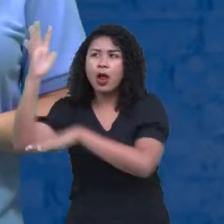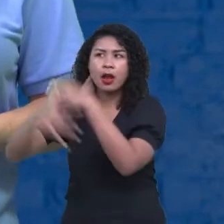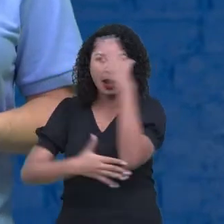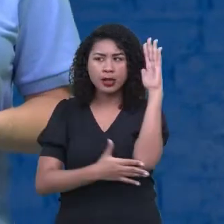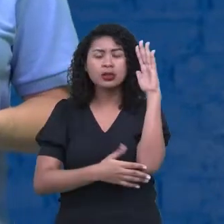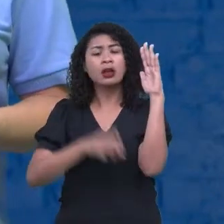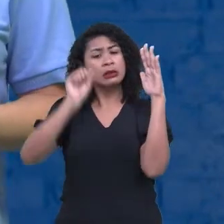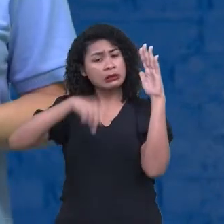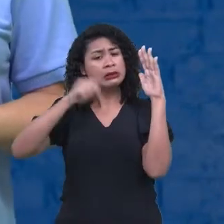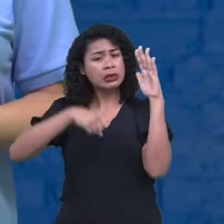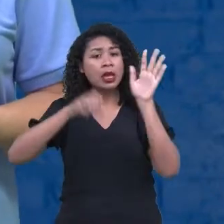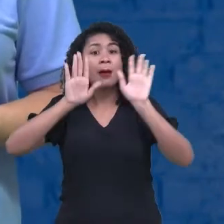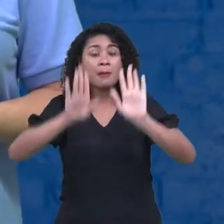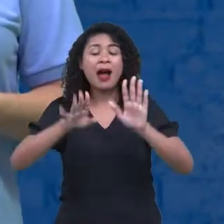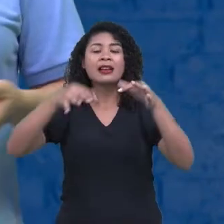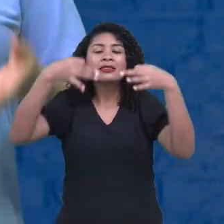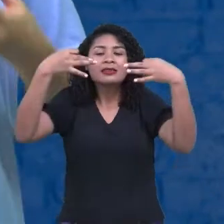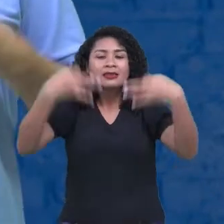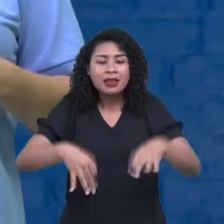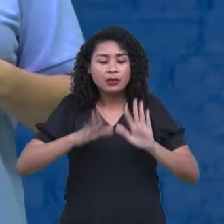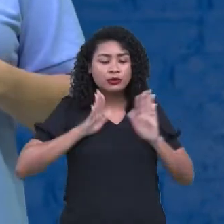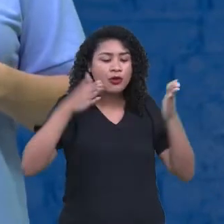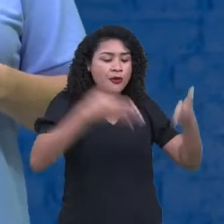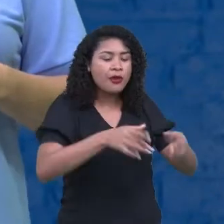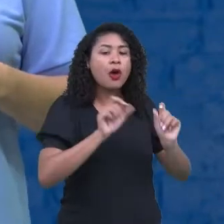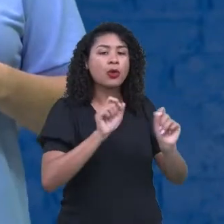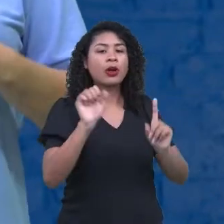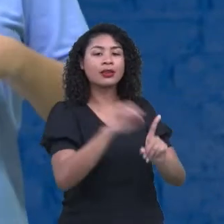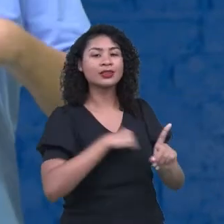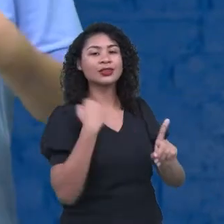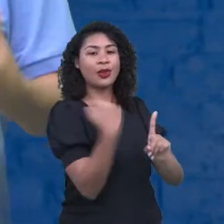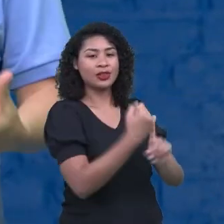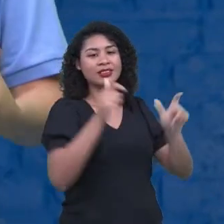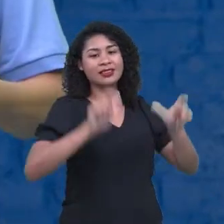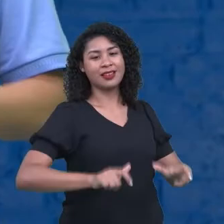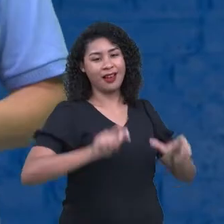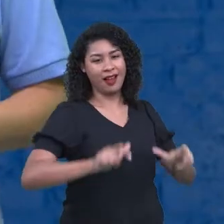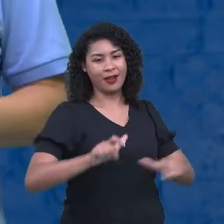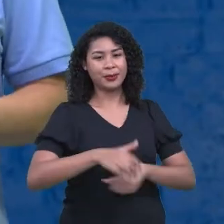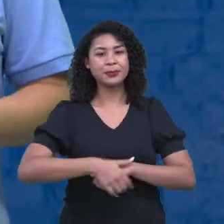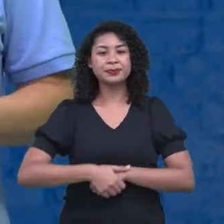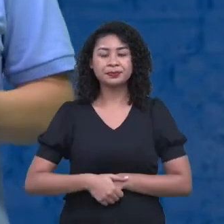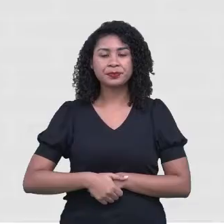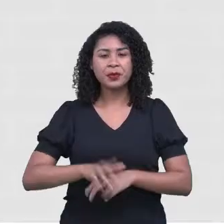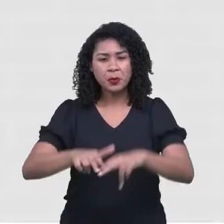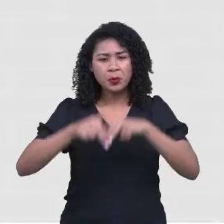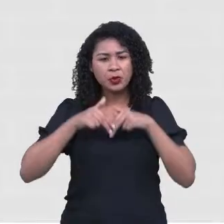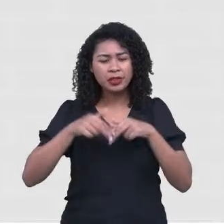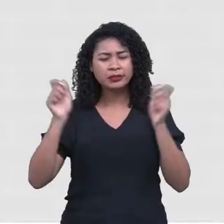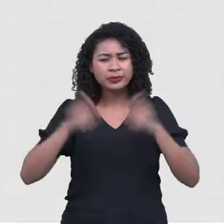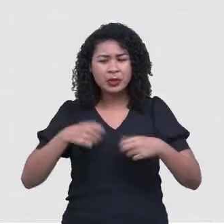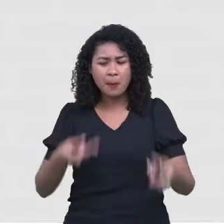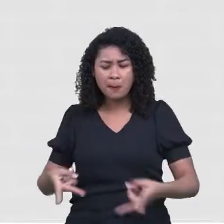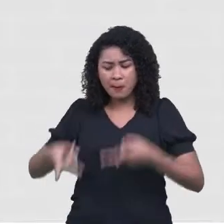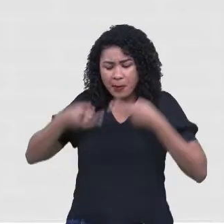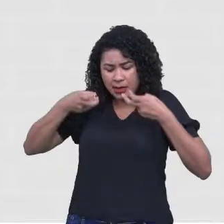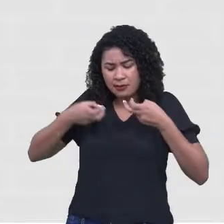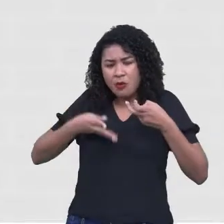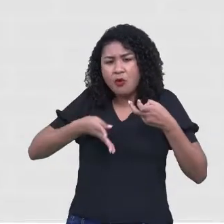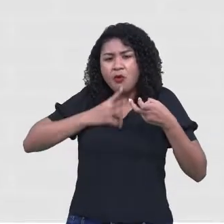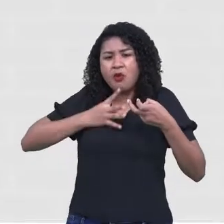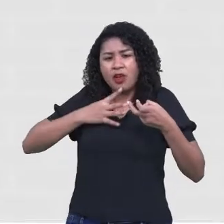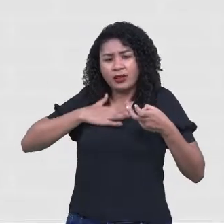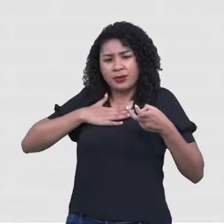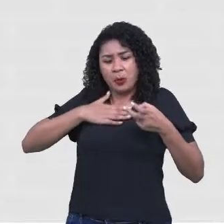esquecer do nosso ambiente social. Eu fazendo isso, eu vou fazer o quê? O autoconhecimento. Eu estou me conhecendo.